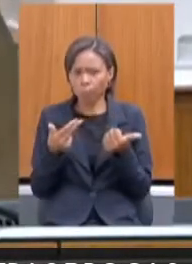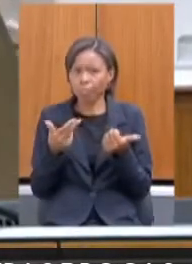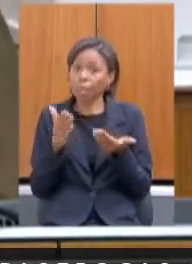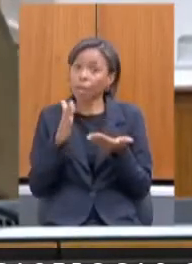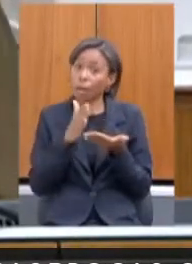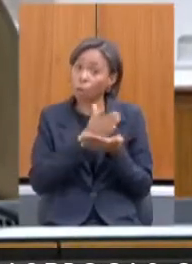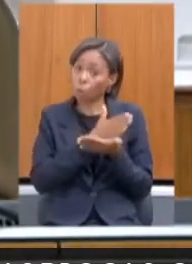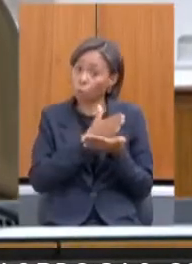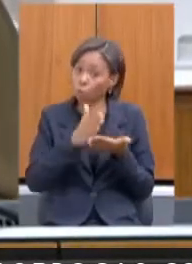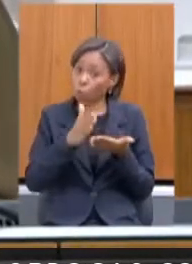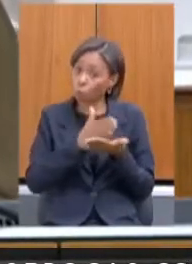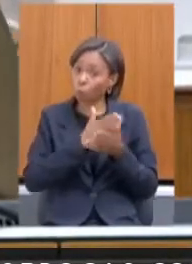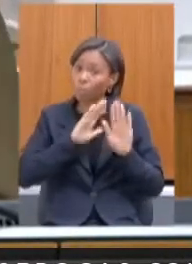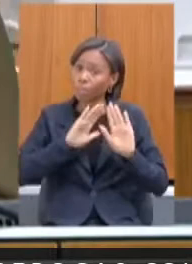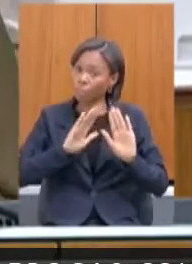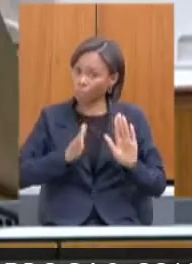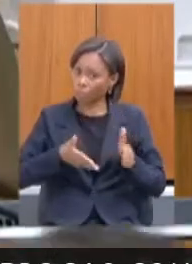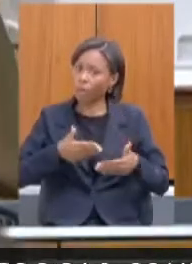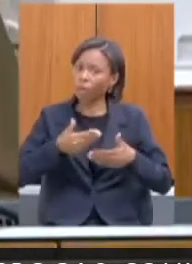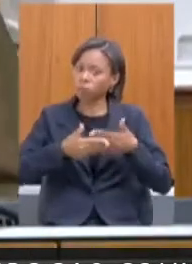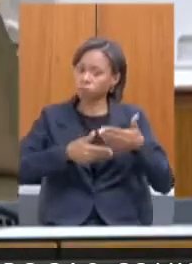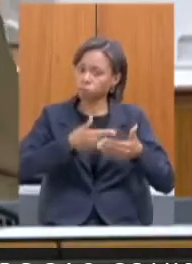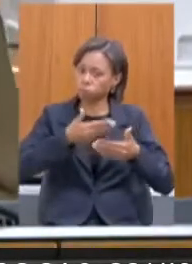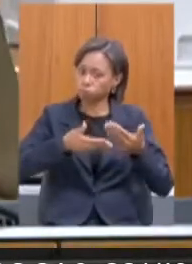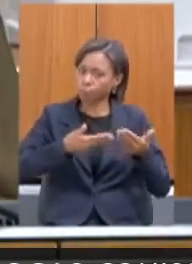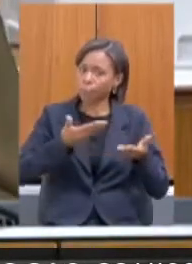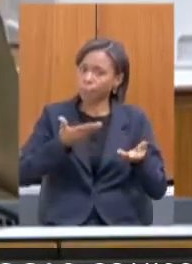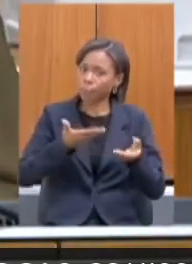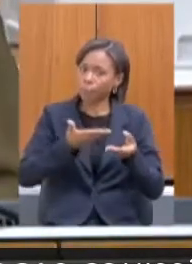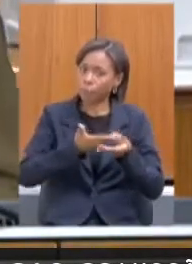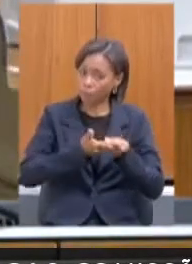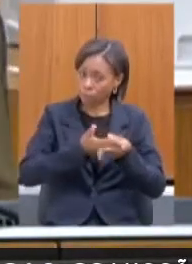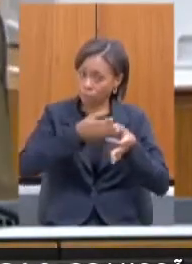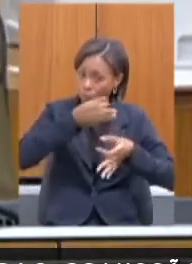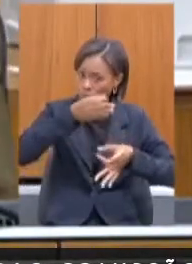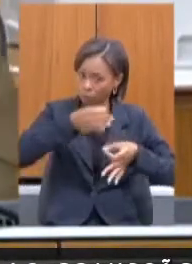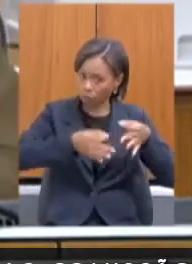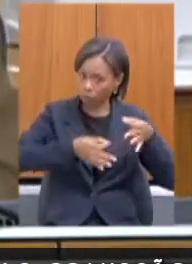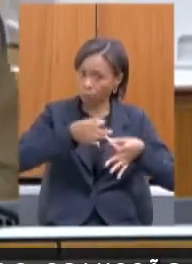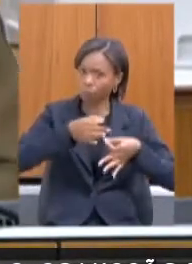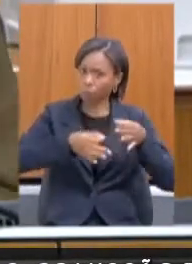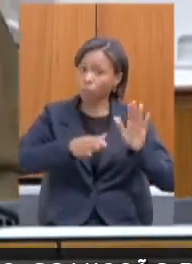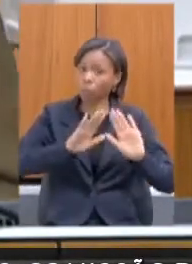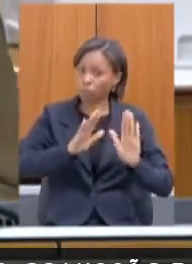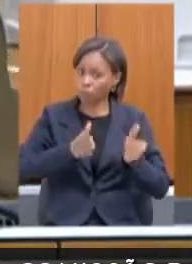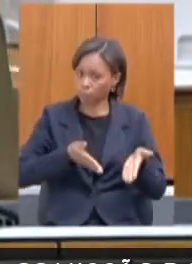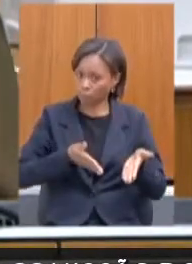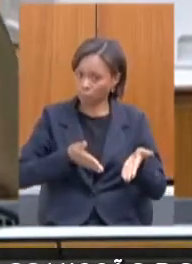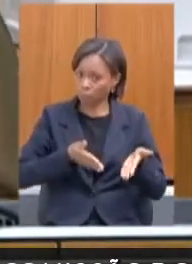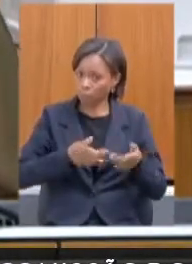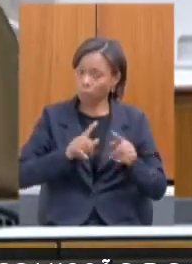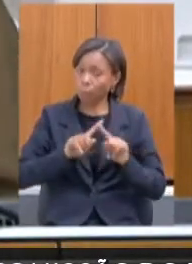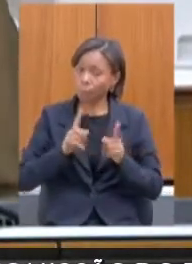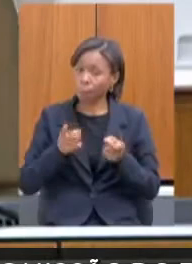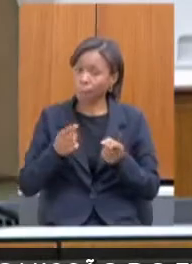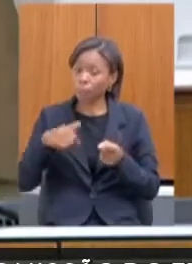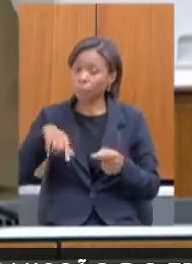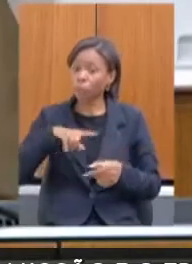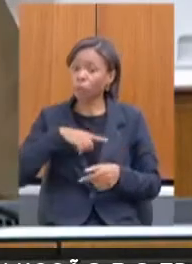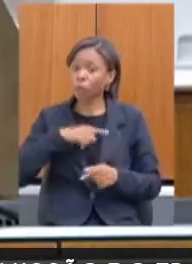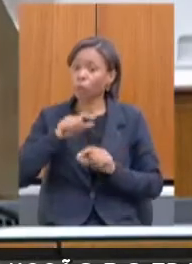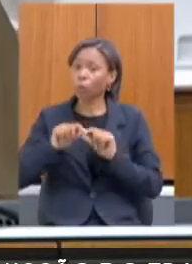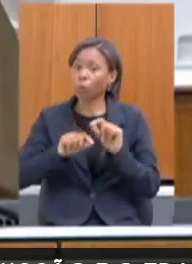e julgadas por ordem judicial. o que nós temos que fazer atuar agora é anterior da ordem de